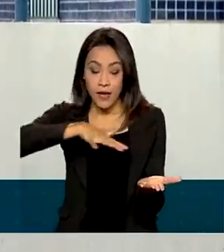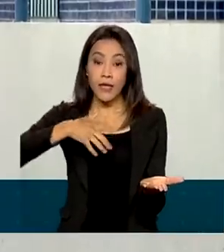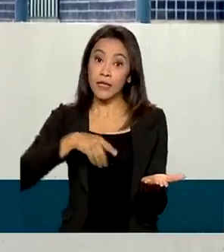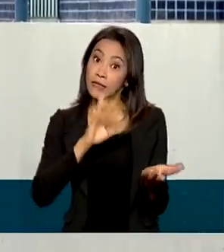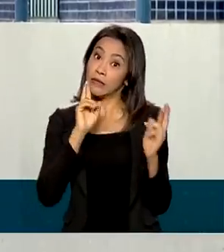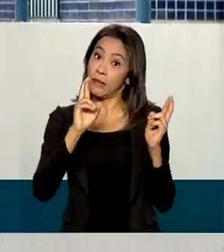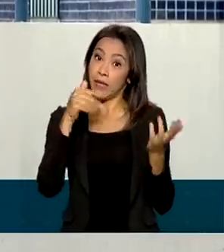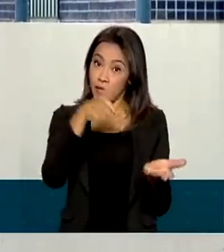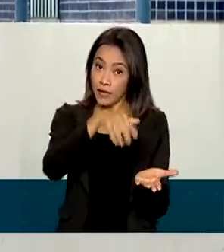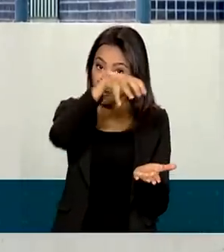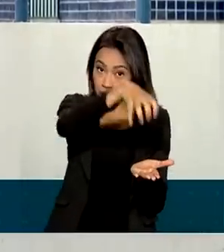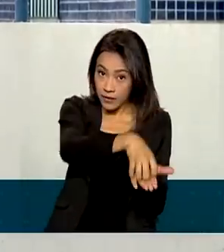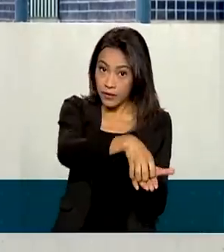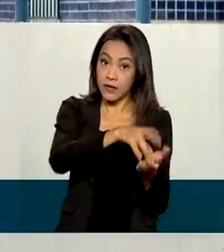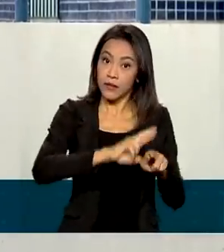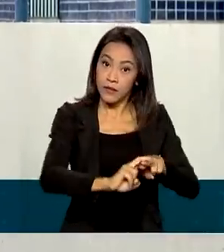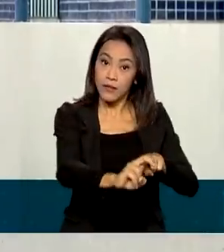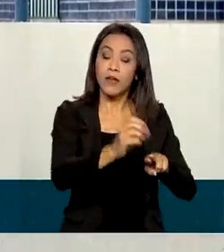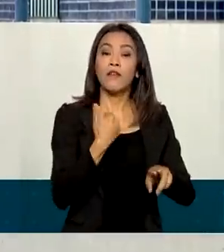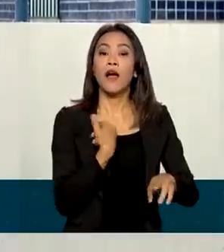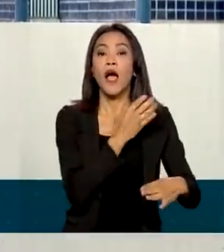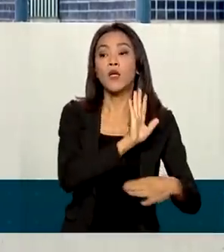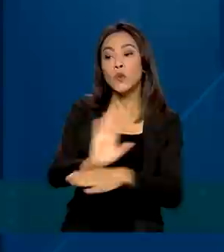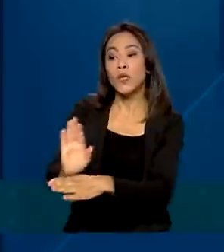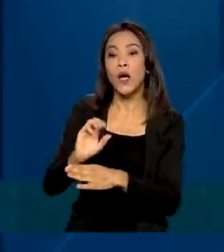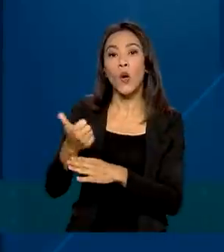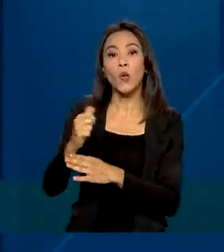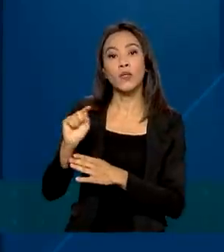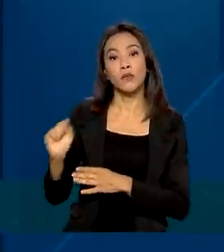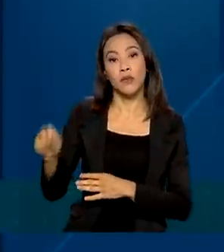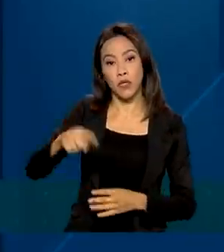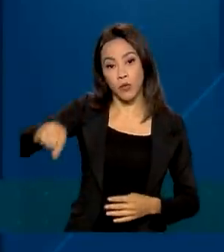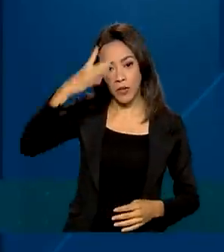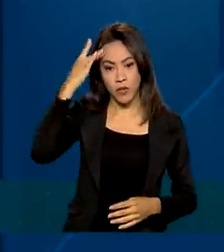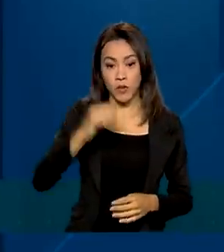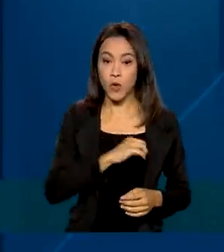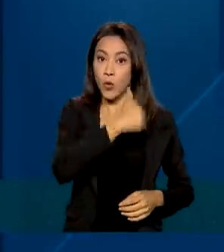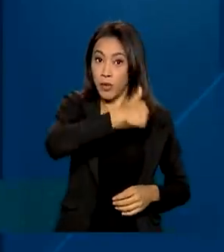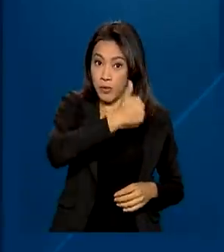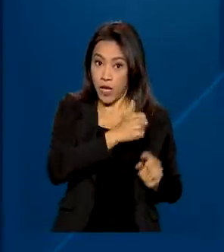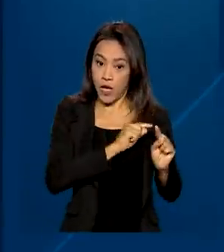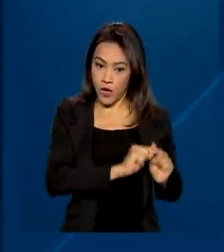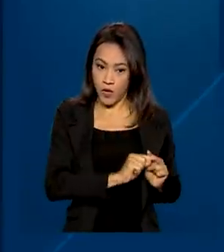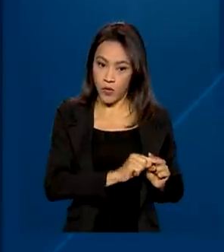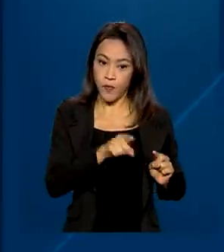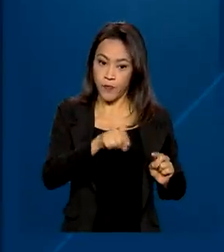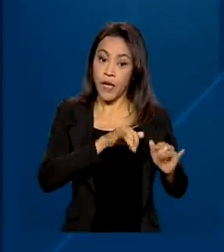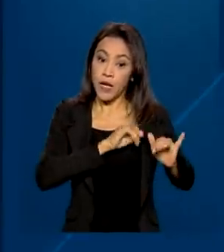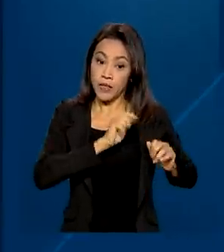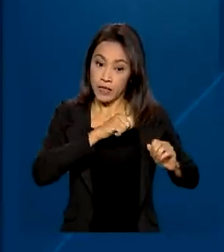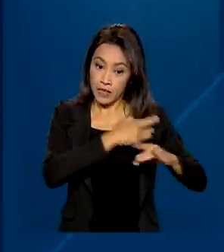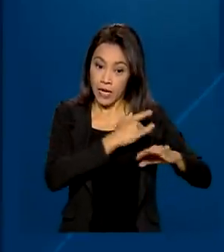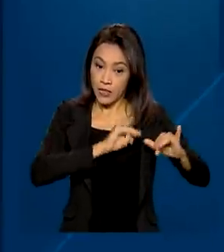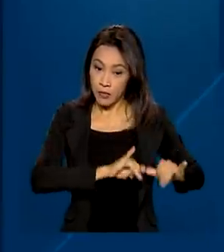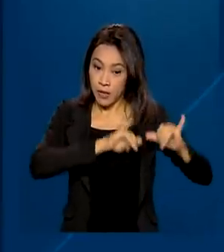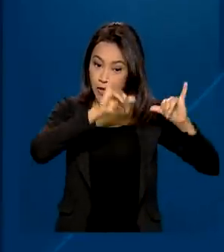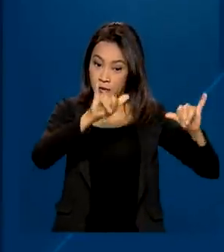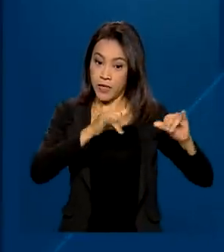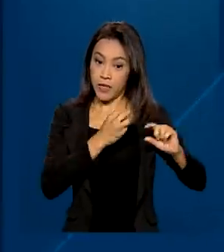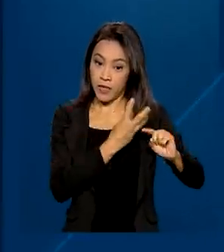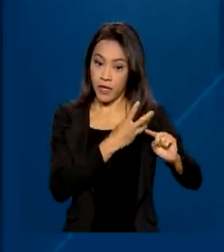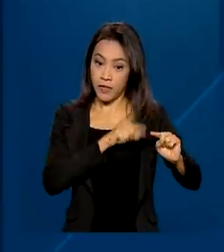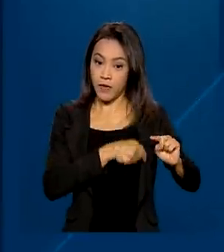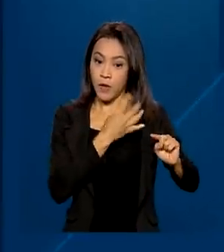é que essa linha vá beneficiar 11 mil passageiros. O trecho 1 atende a cidade de Parnamirim com 3,4